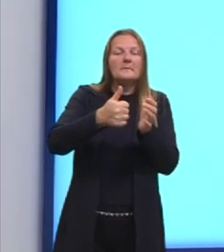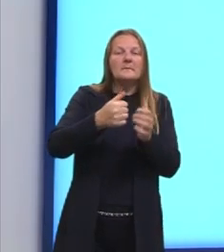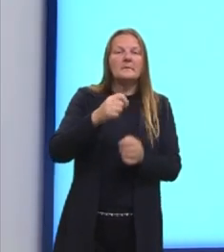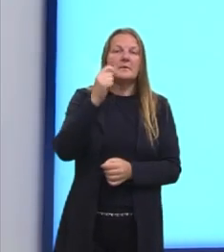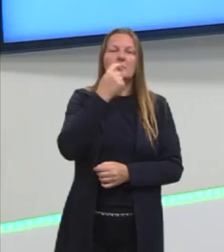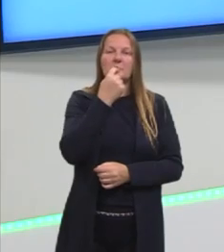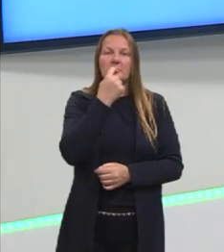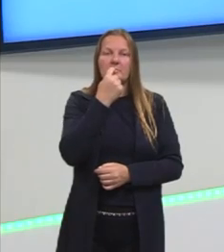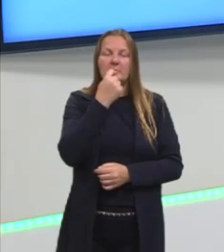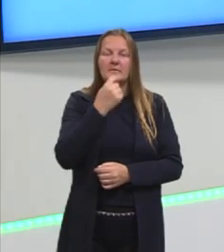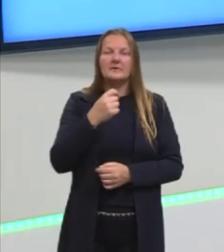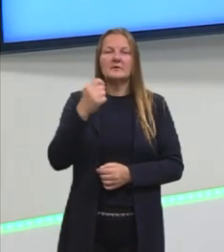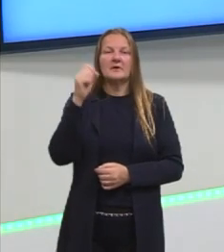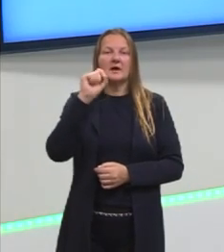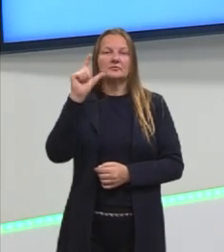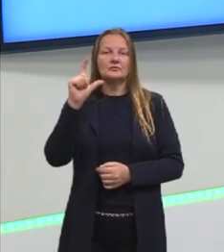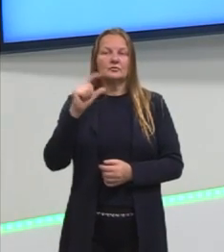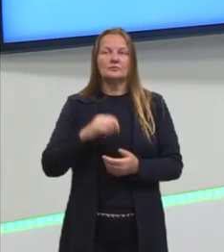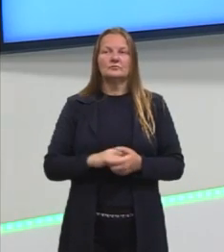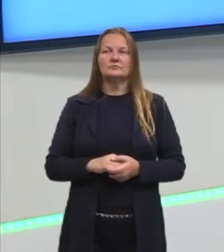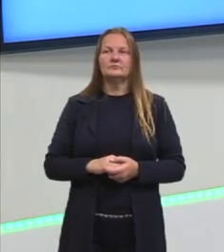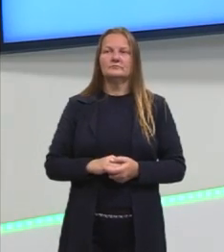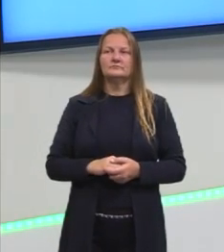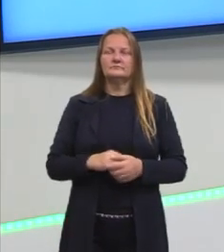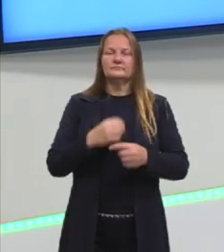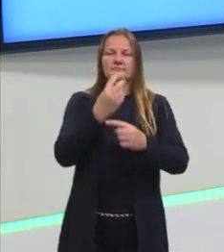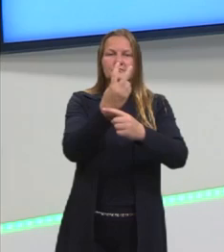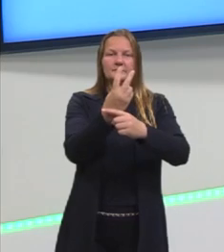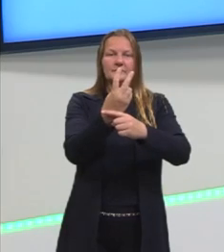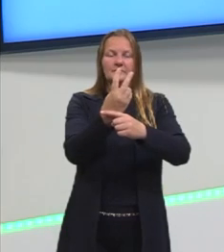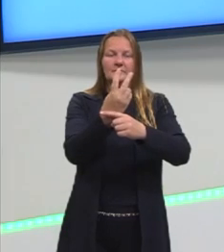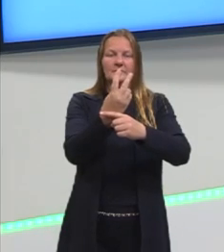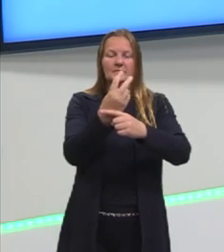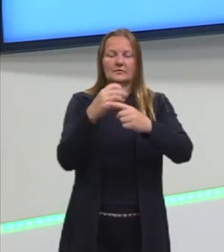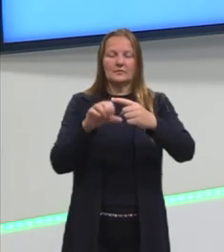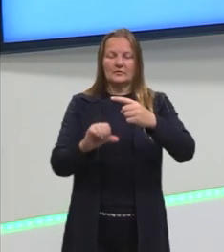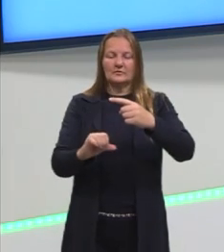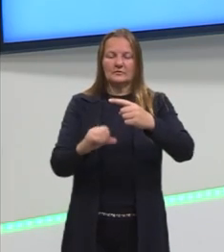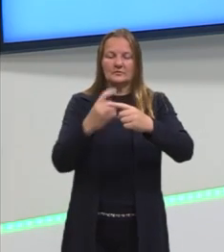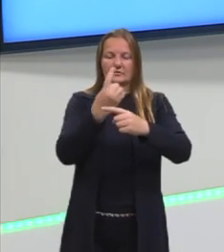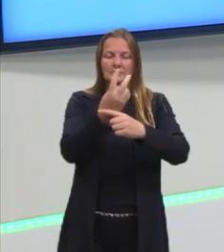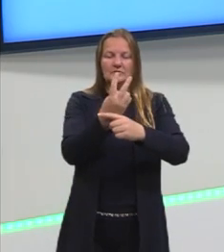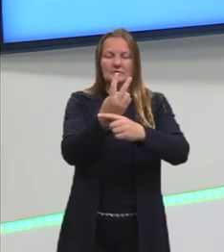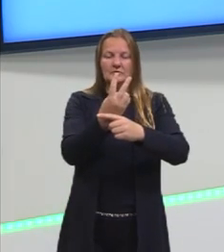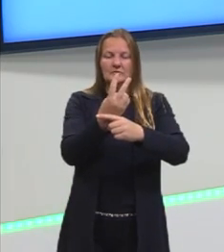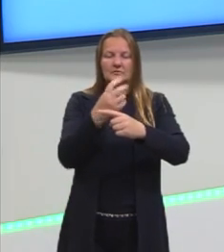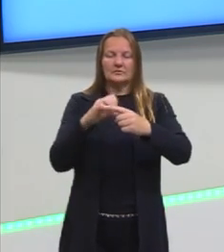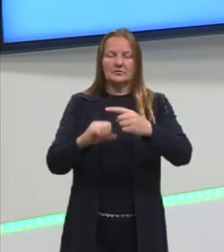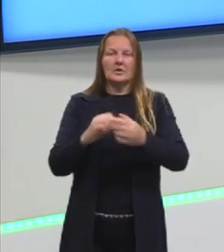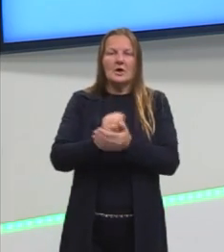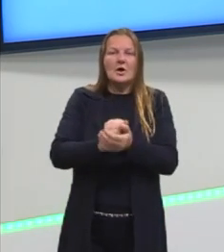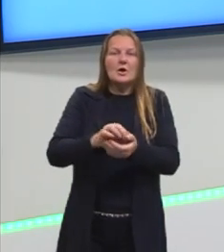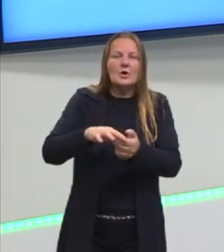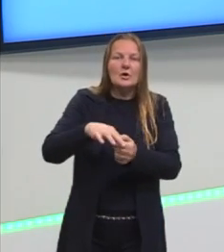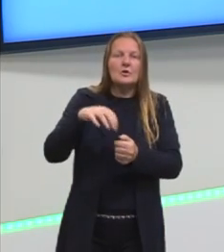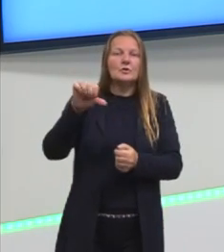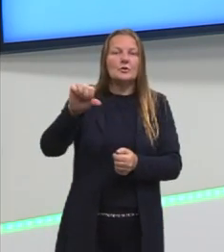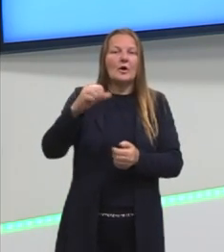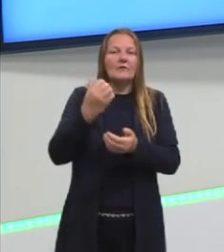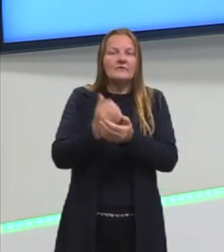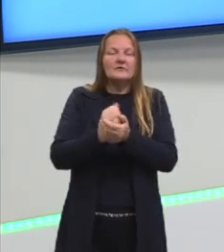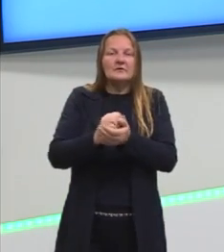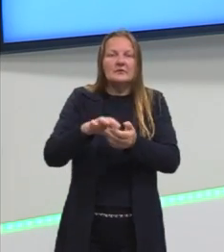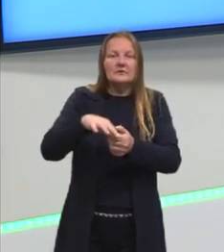vermelha, depois uma azul, é de 2 para 9. Então, a cada 9 vezes que ocorresse